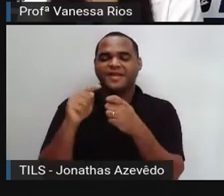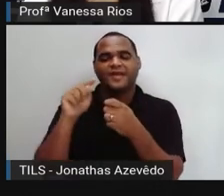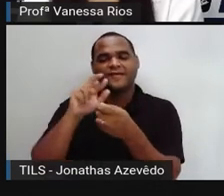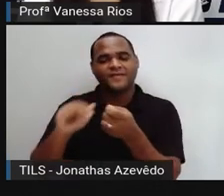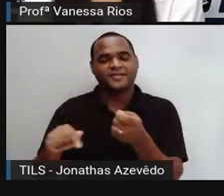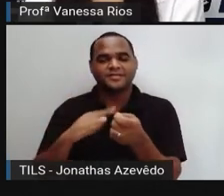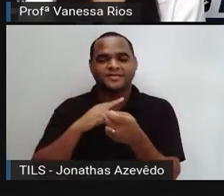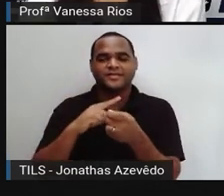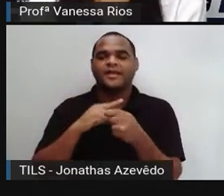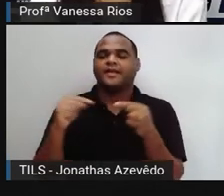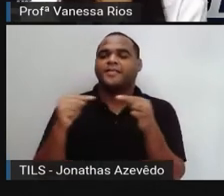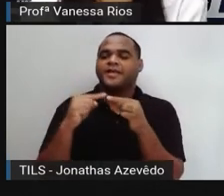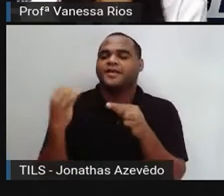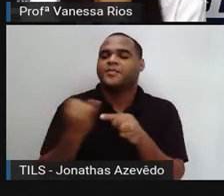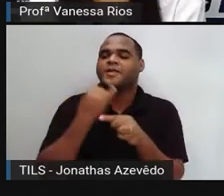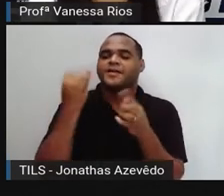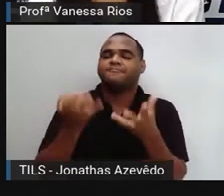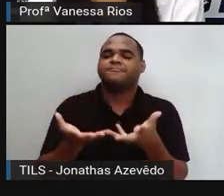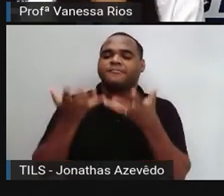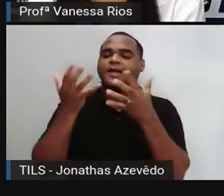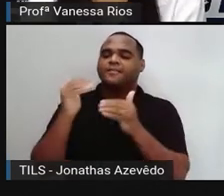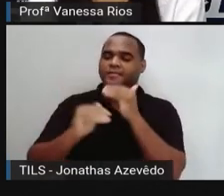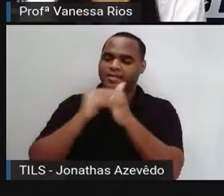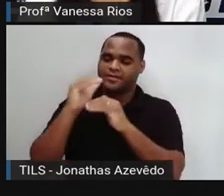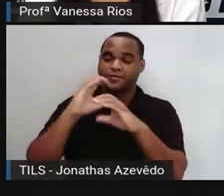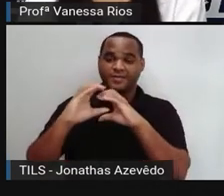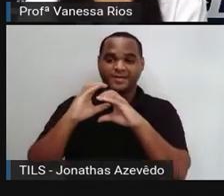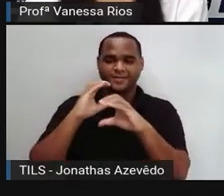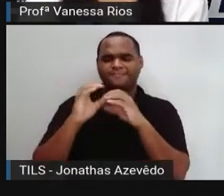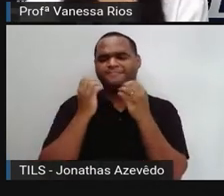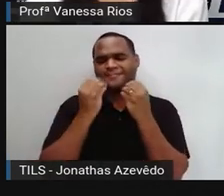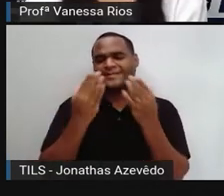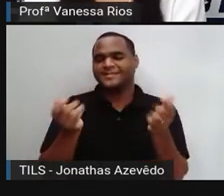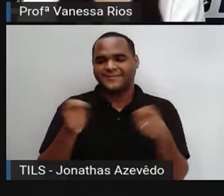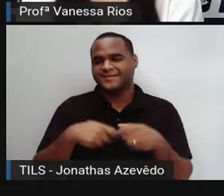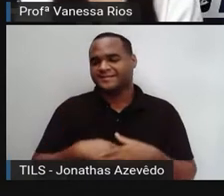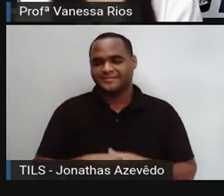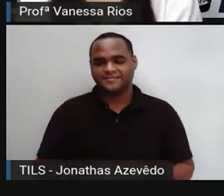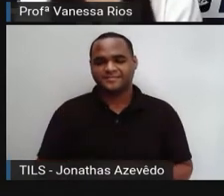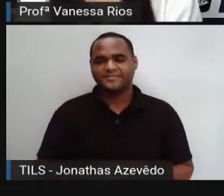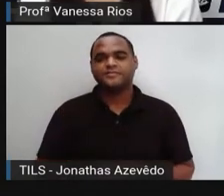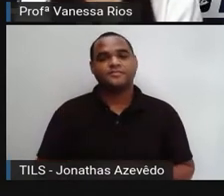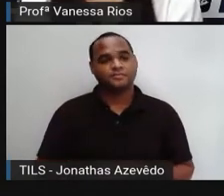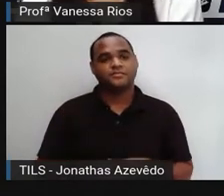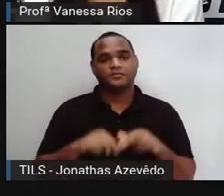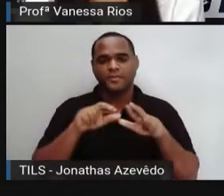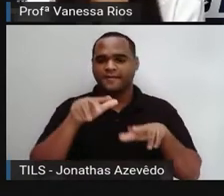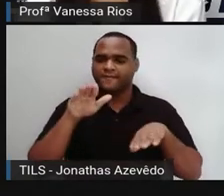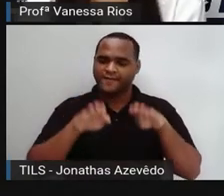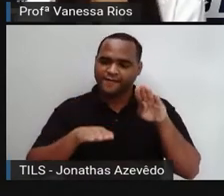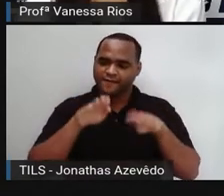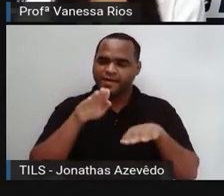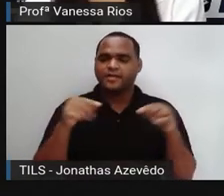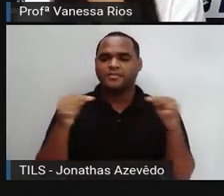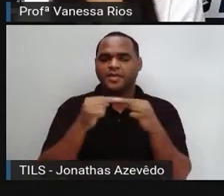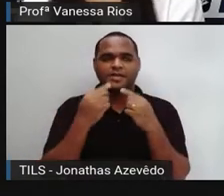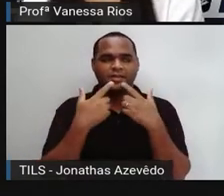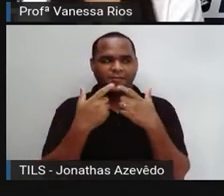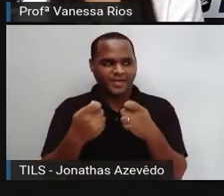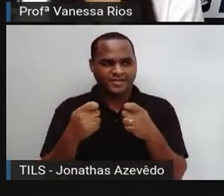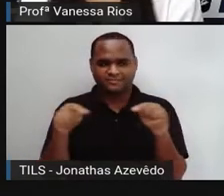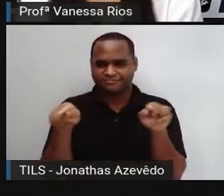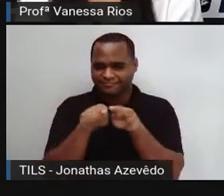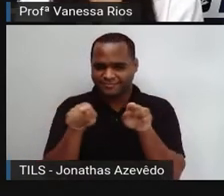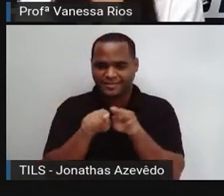essencial no processo de comunicação. Existem aí variações, né? Diante da linguagem,